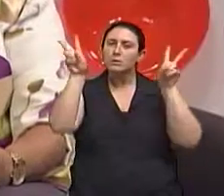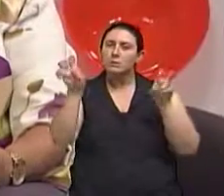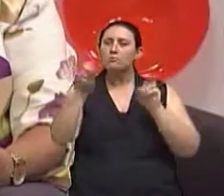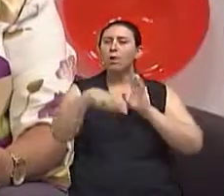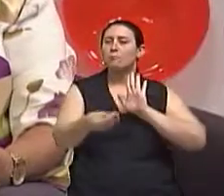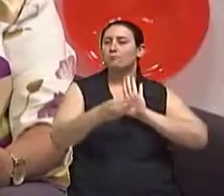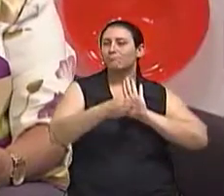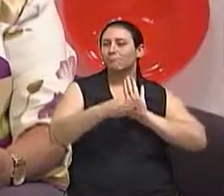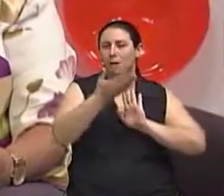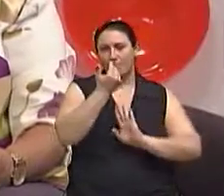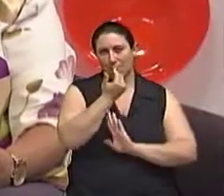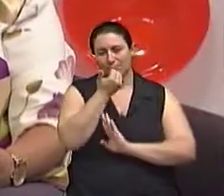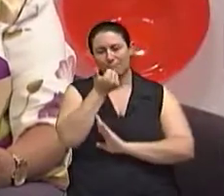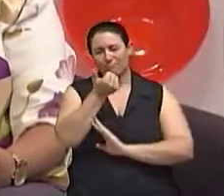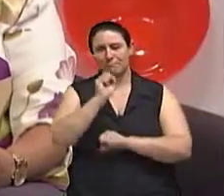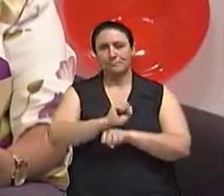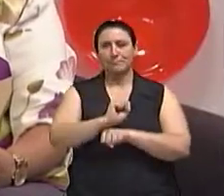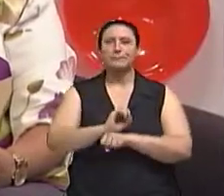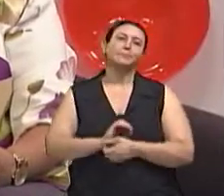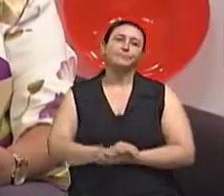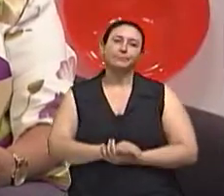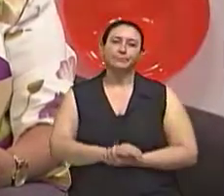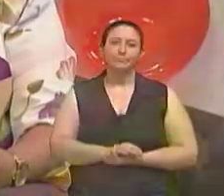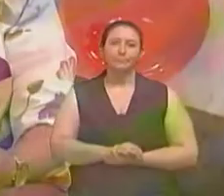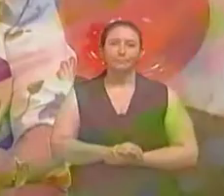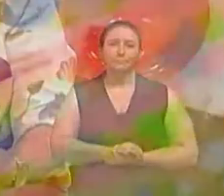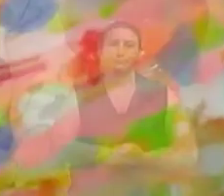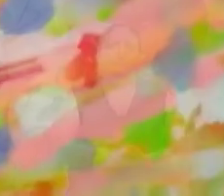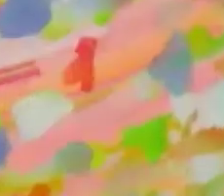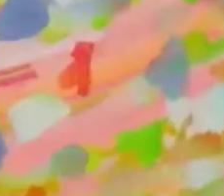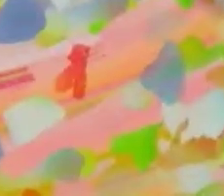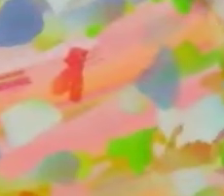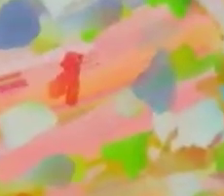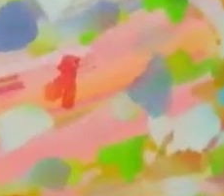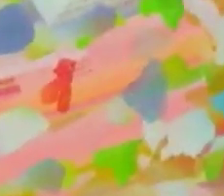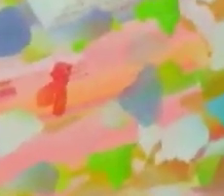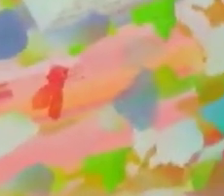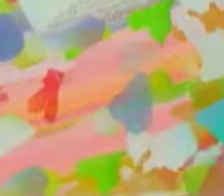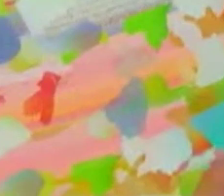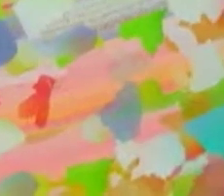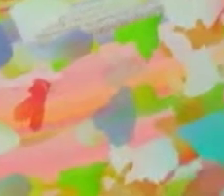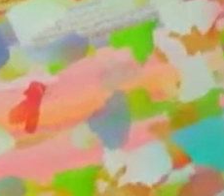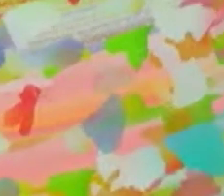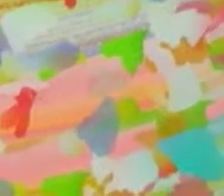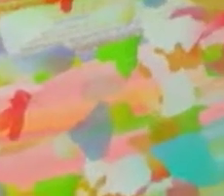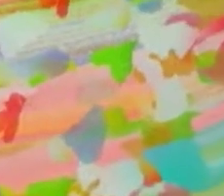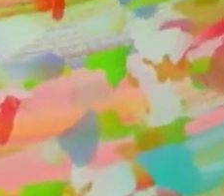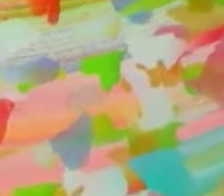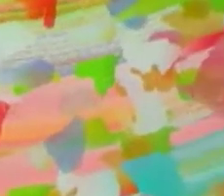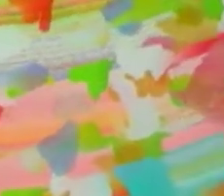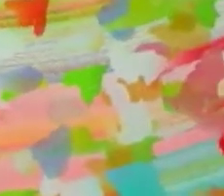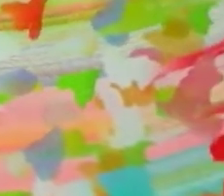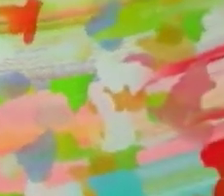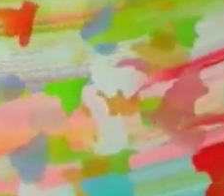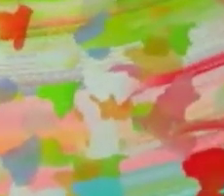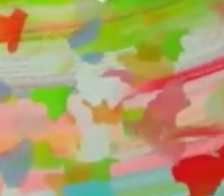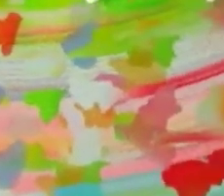suplementos alimentares. Já voltamos. Transcrição e Legendas por